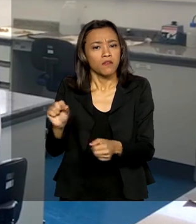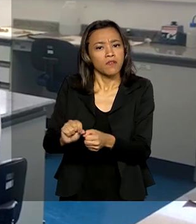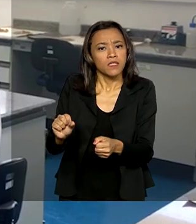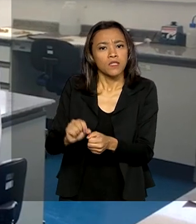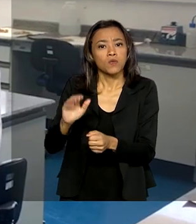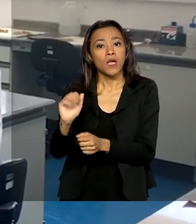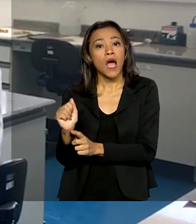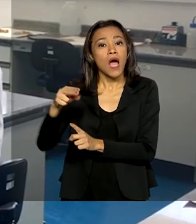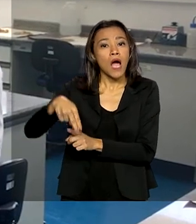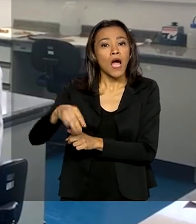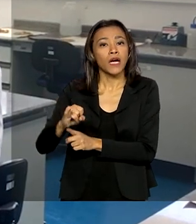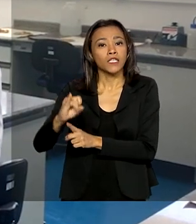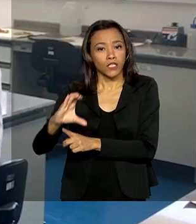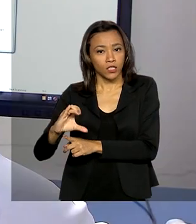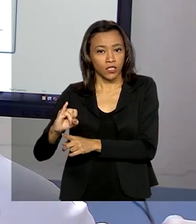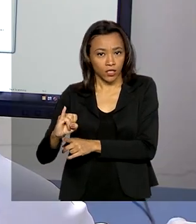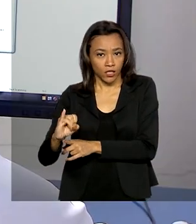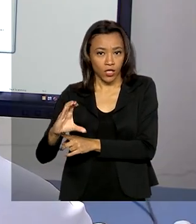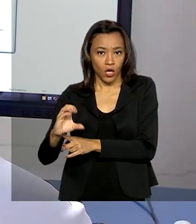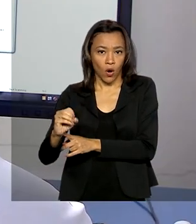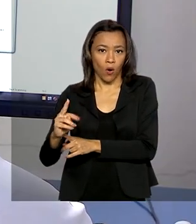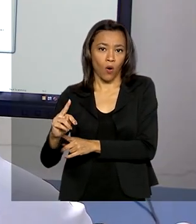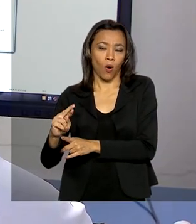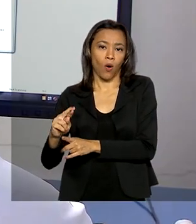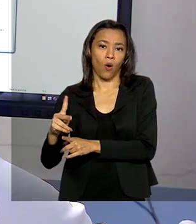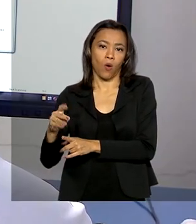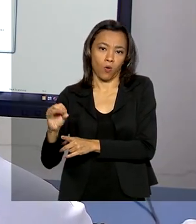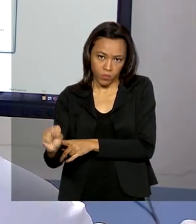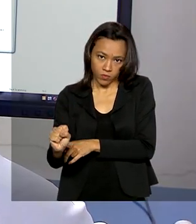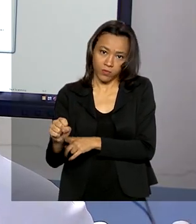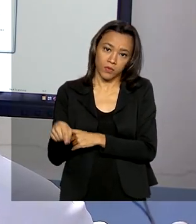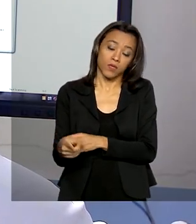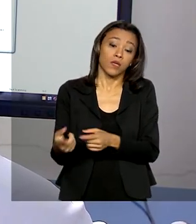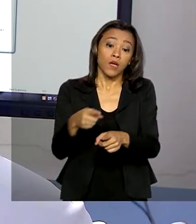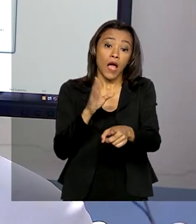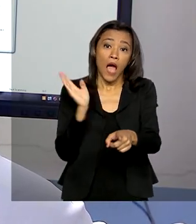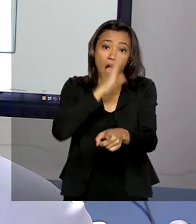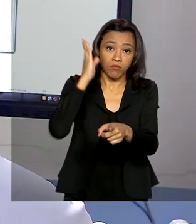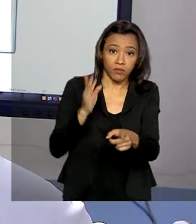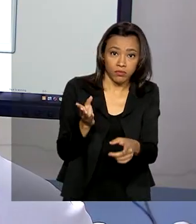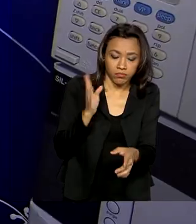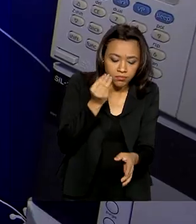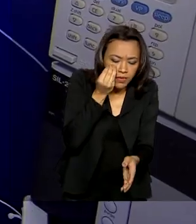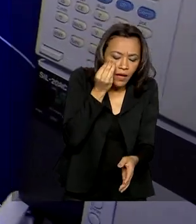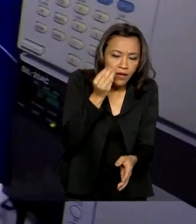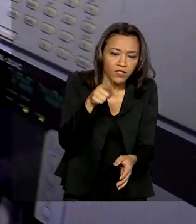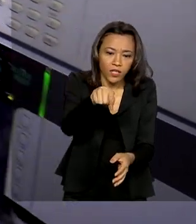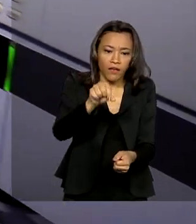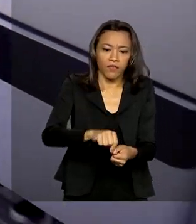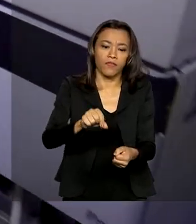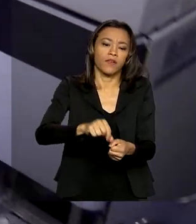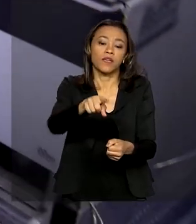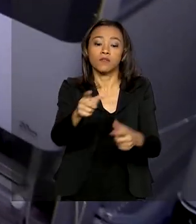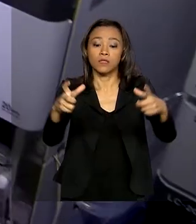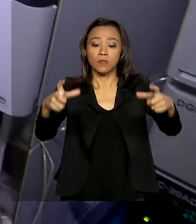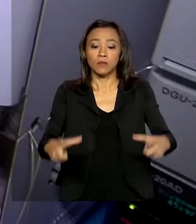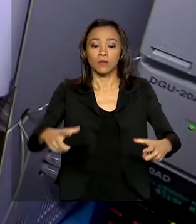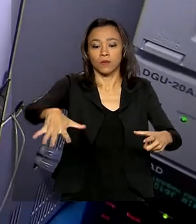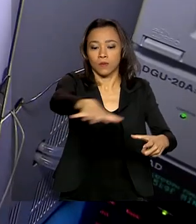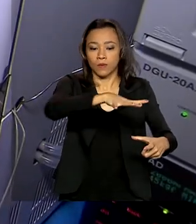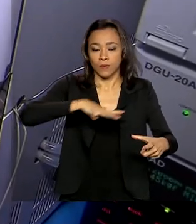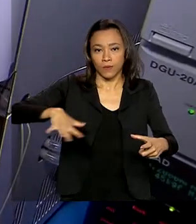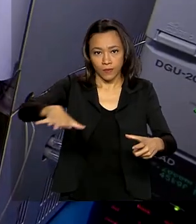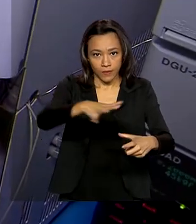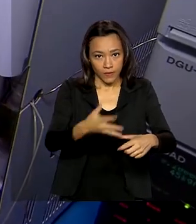que irão detectar a covid-19. Os testes rápidos de diagnóstico produzidos pelo Centro de Biotecnologia